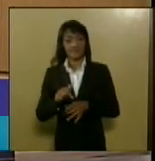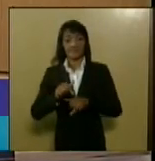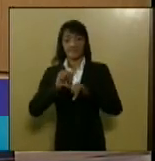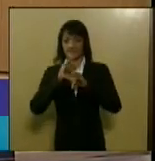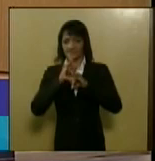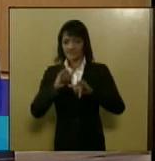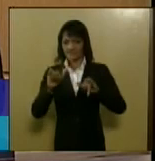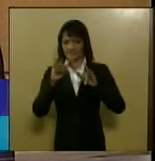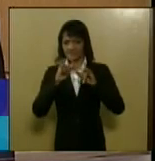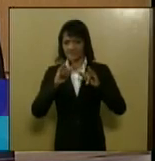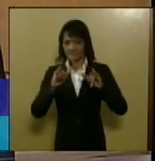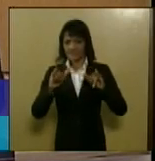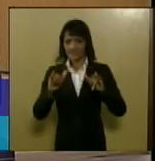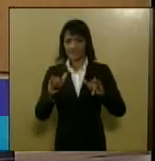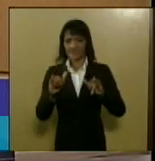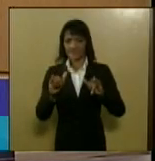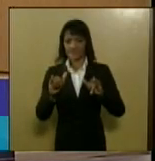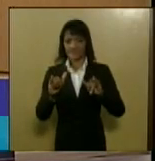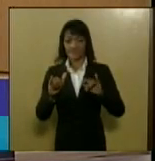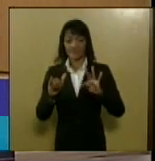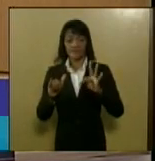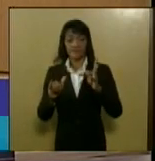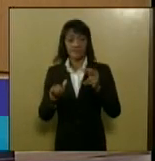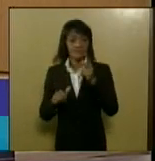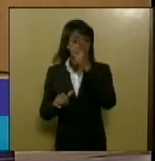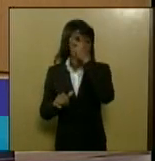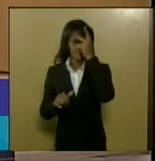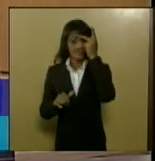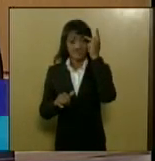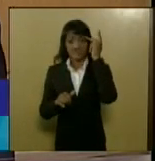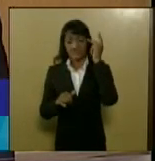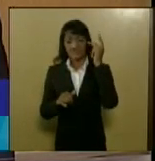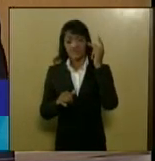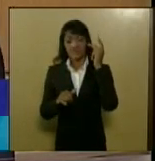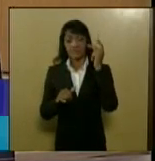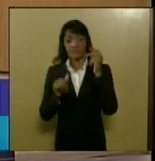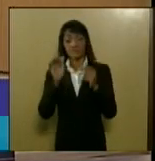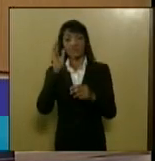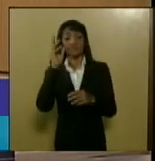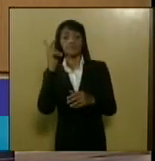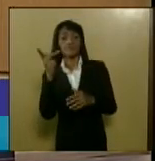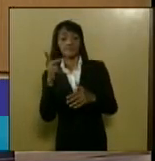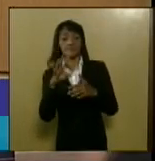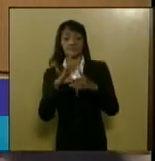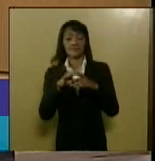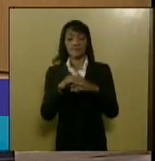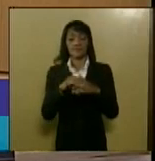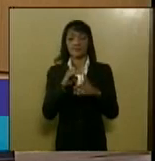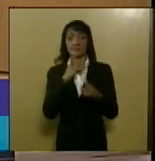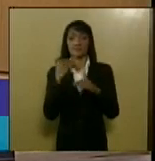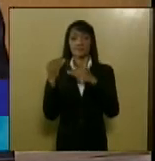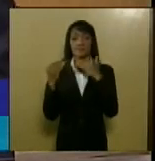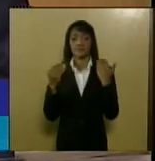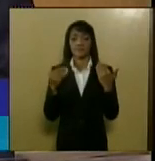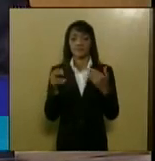pessoas sobre as doenças e as mortes relacionadas ao uso do tabaco